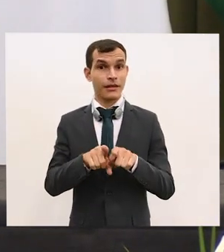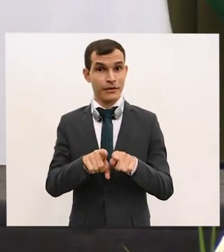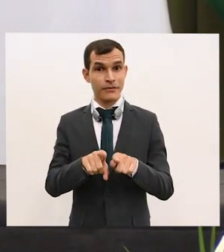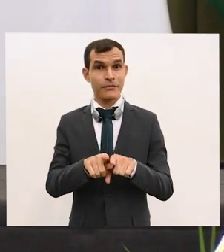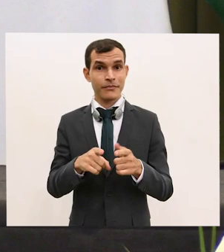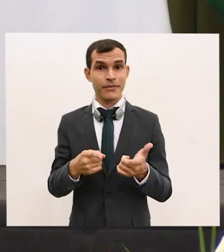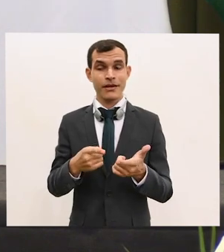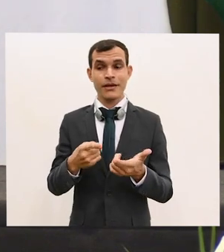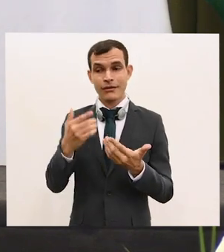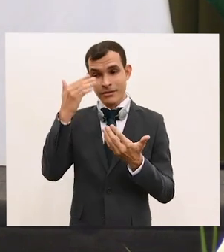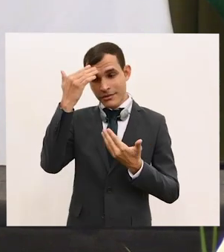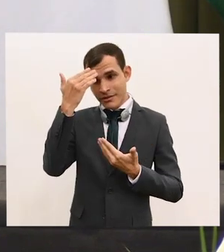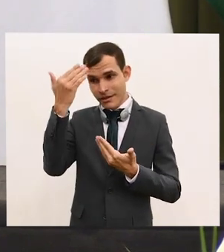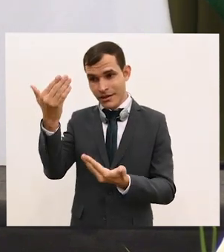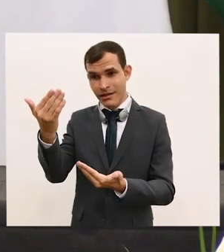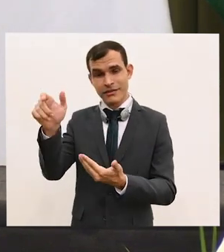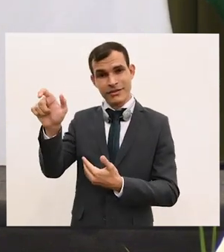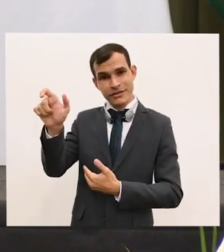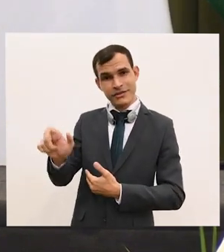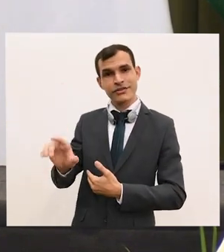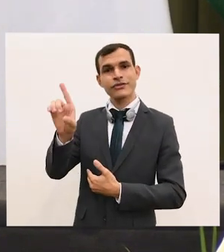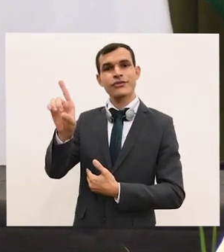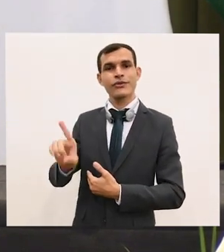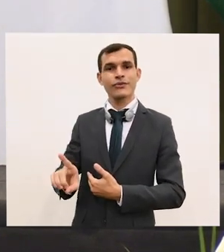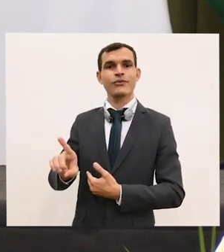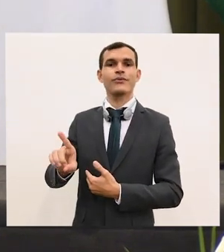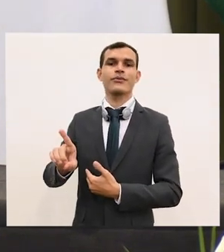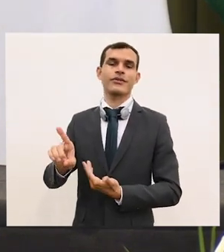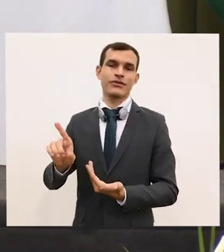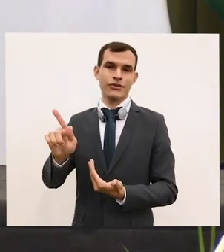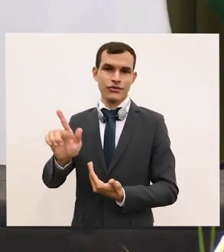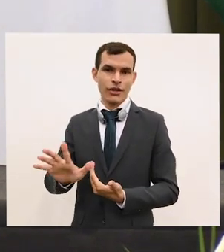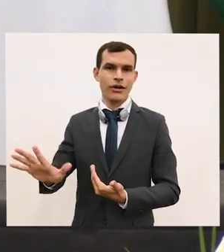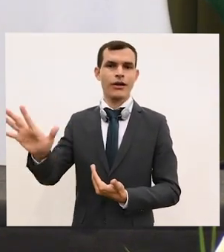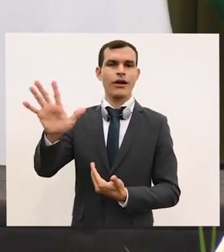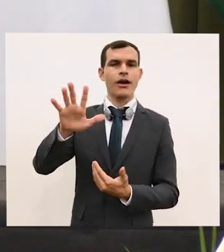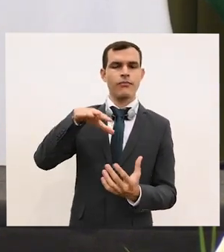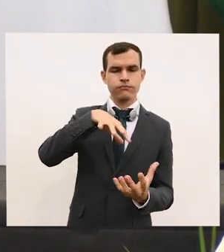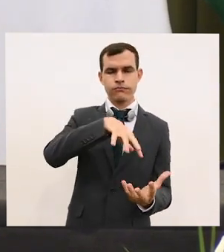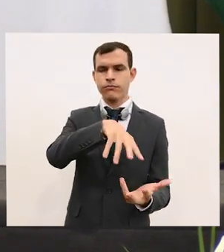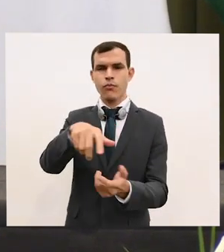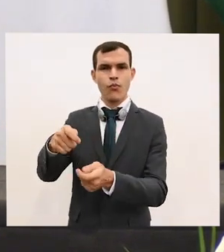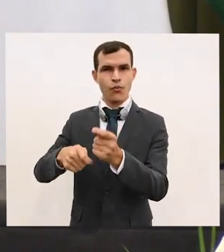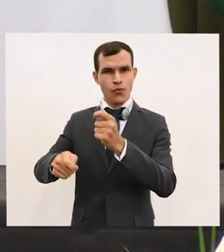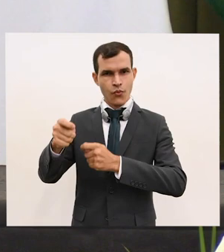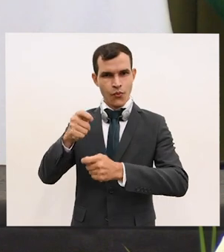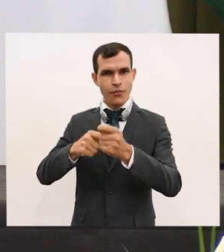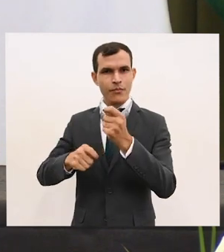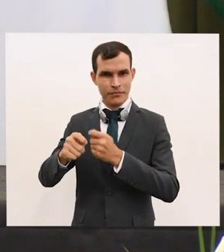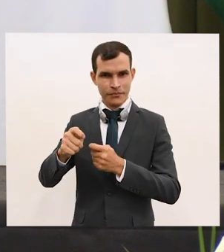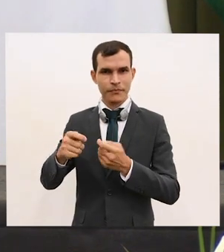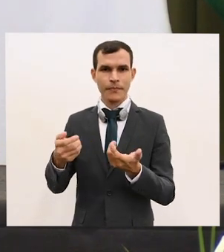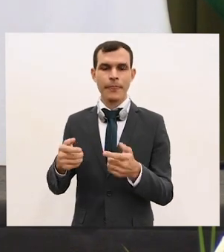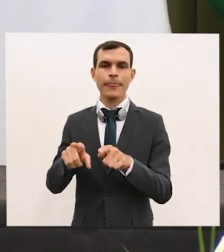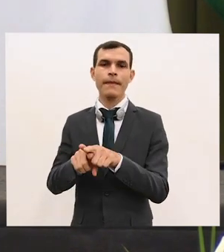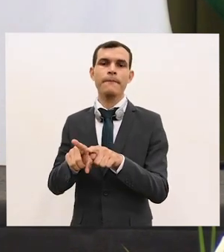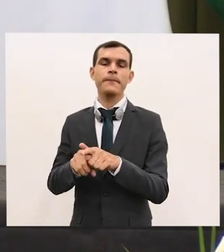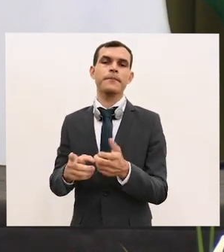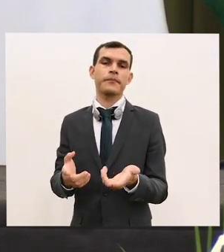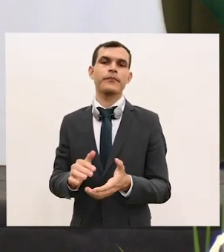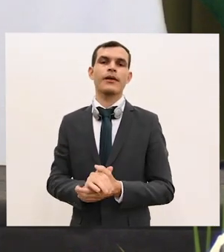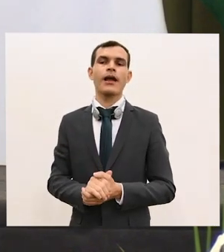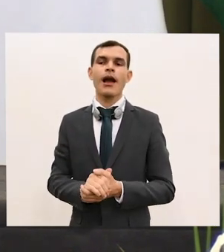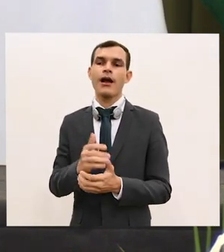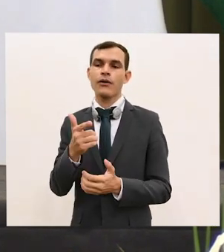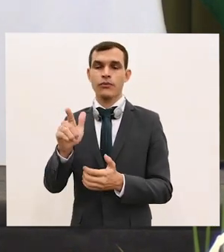da diretora-geral da Organização Mundial do Comércio, e eu queria também saudar a senhora Anabel Gonçalves, diretora-geral